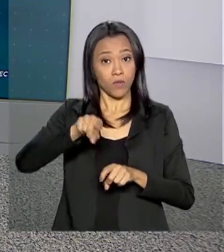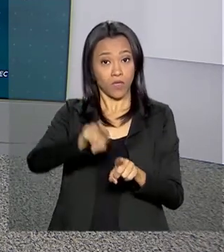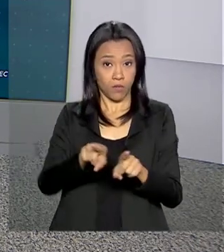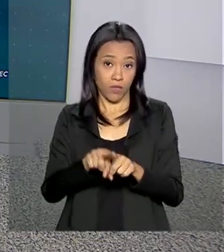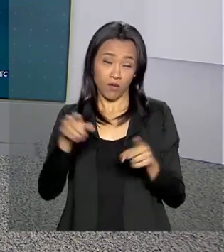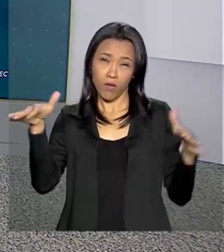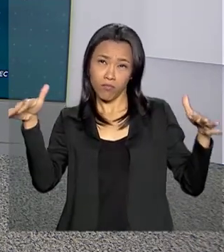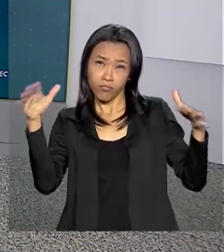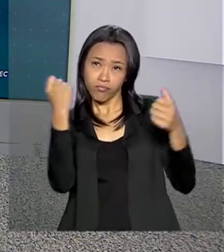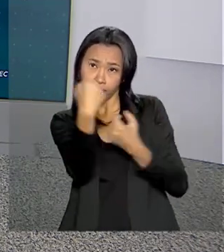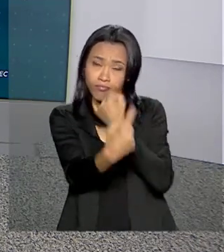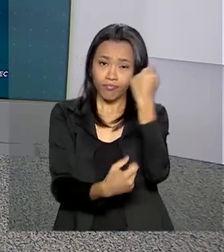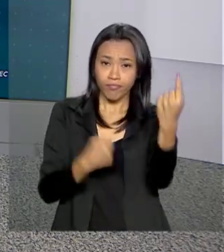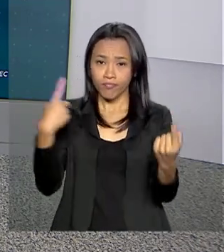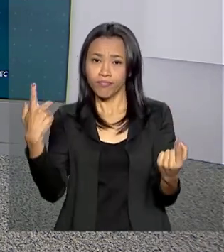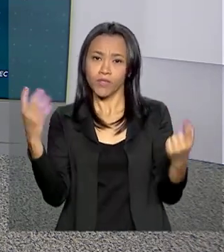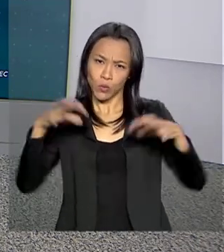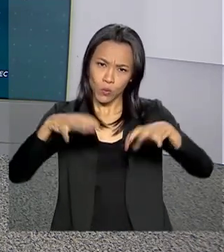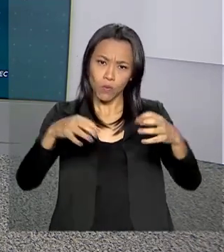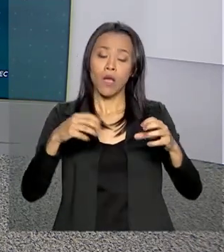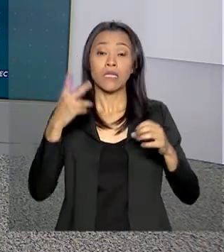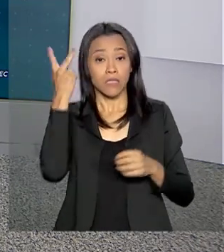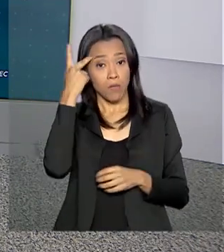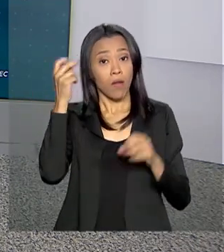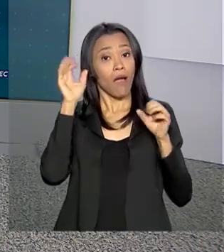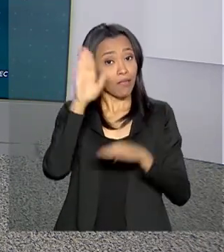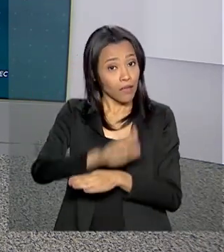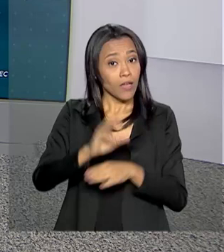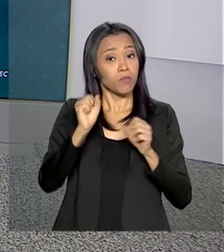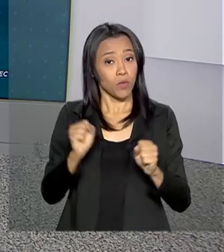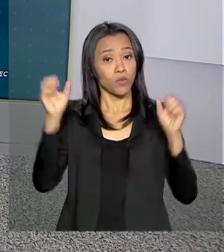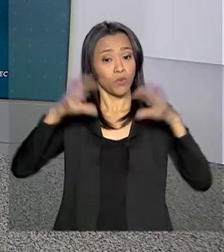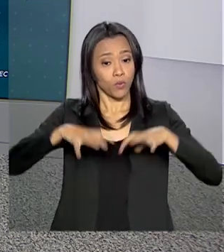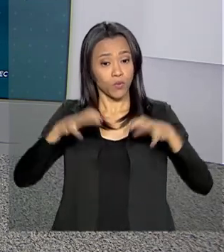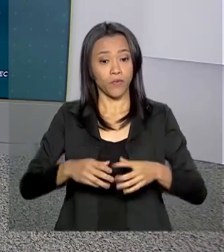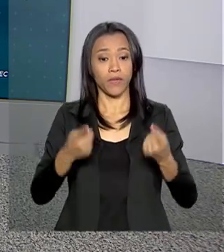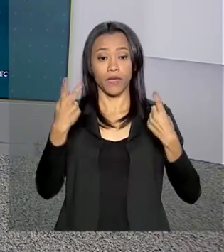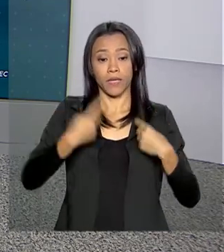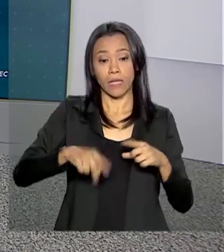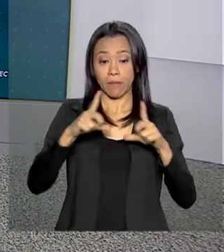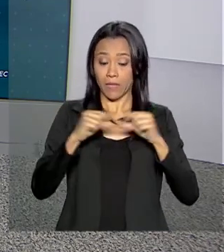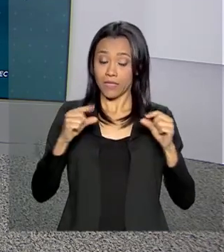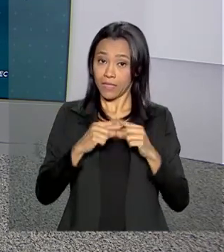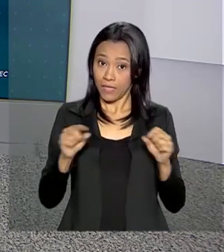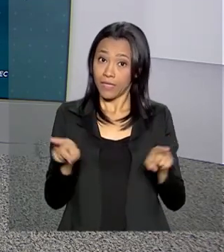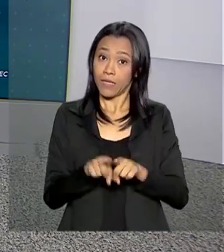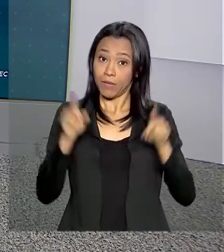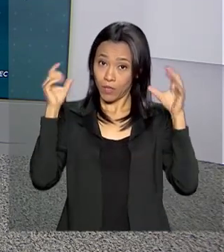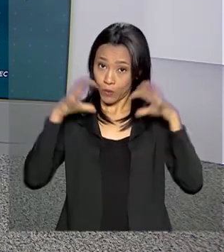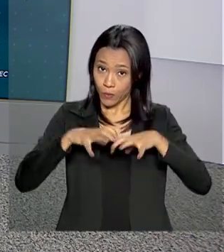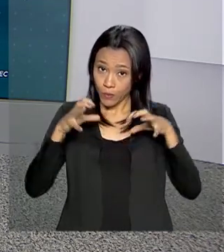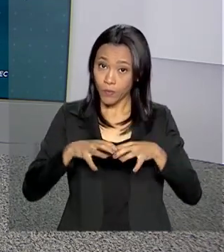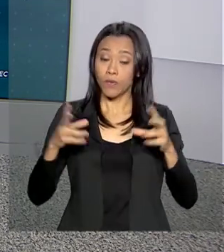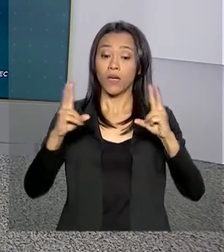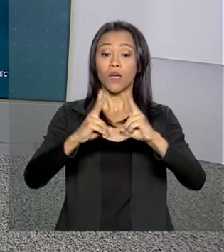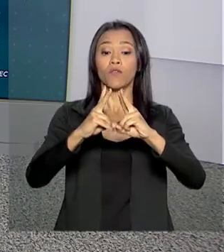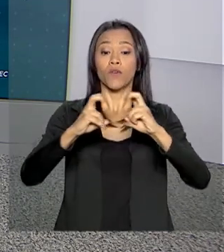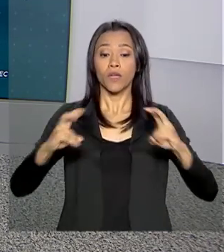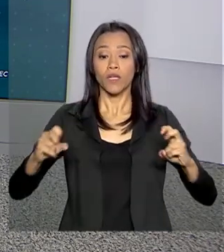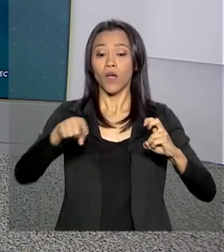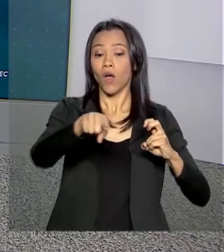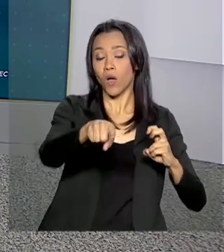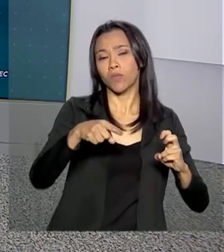isoladas. Em São Paulo, pode chover à tarde. Em Brasília, pancadas de chuva também. Em Florianópolis, nós temos